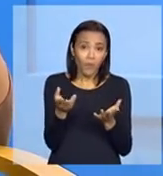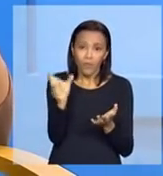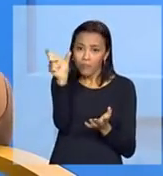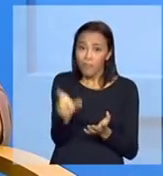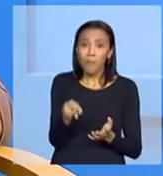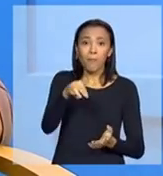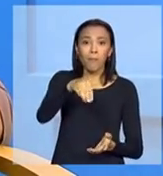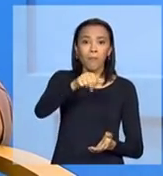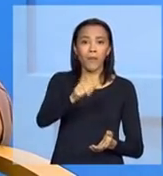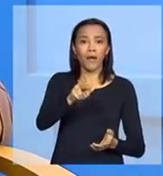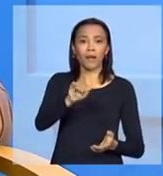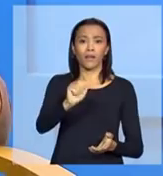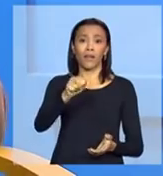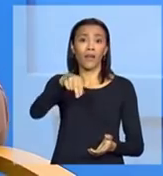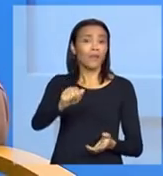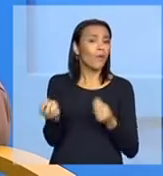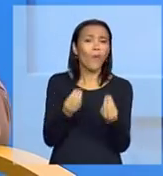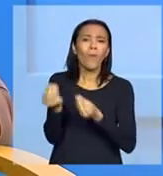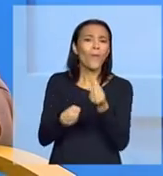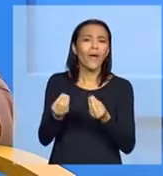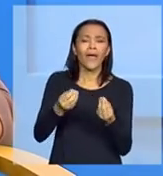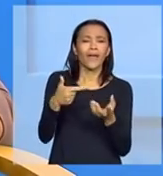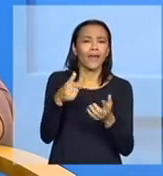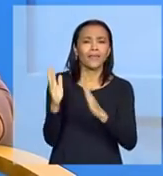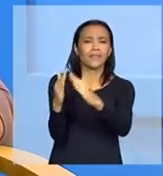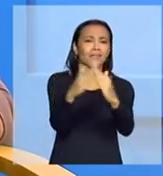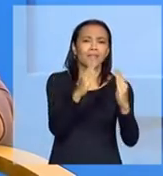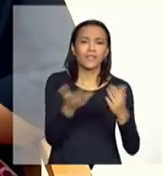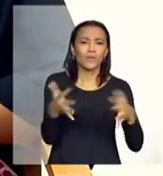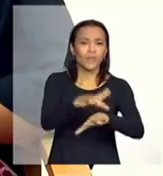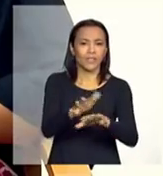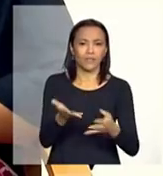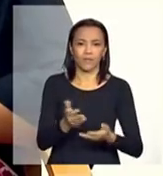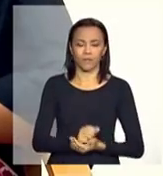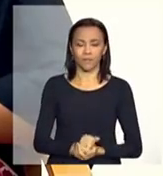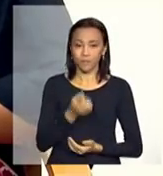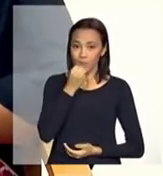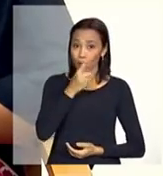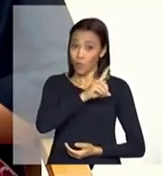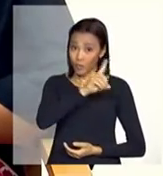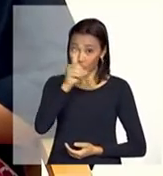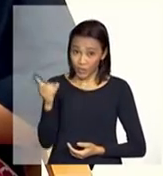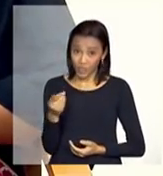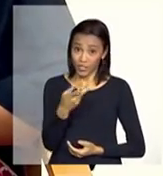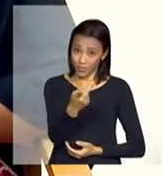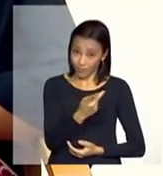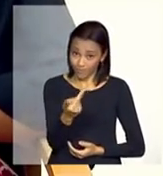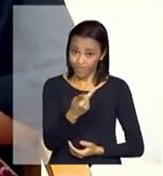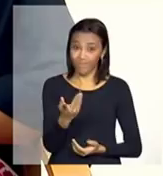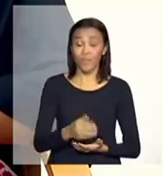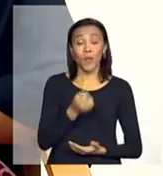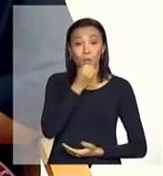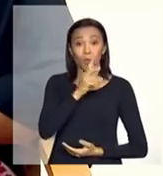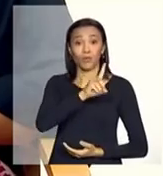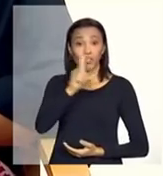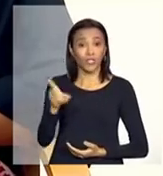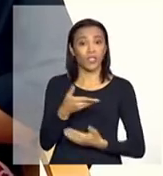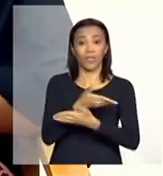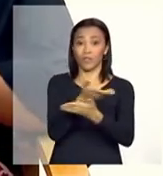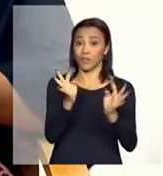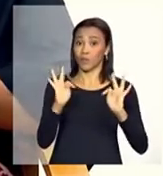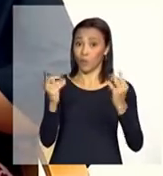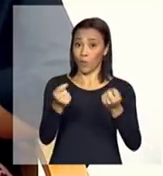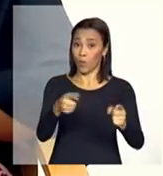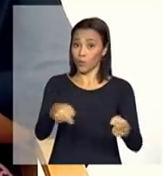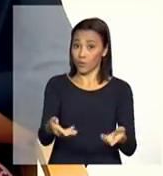residências inclusivas, como é que faz esse processo? Bom dia, Adriana. Bom dia, Everton. Bom dia aos gestores e técnicos